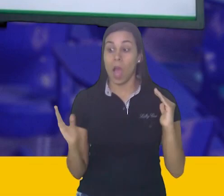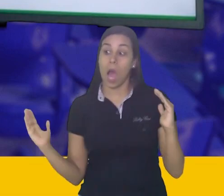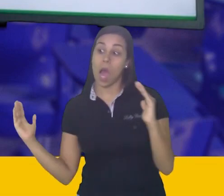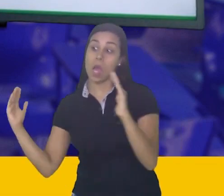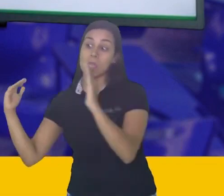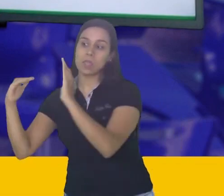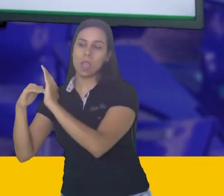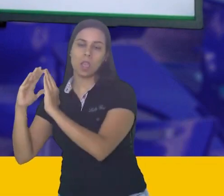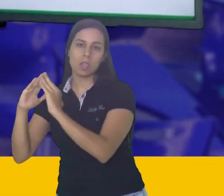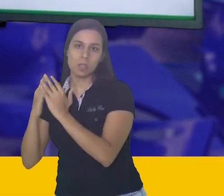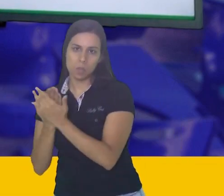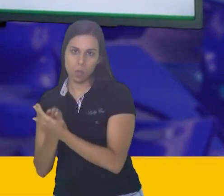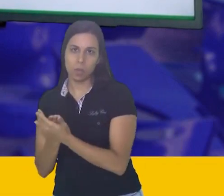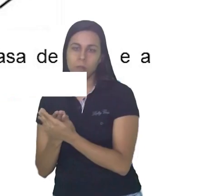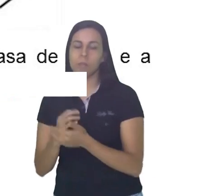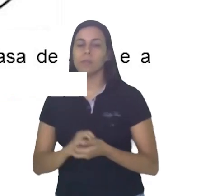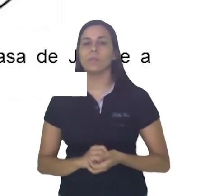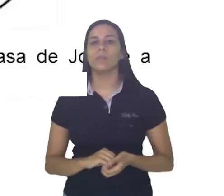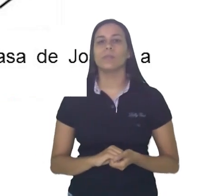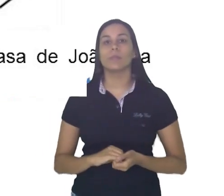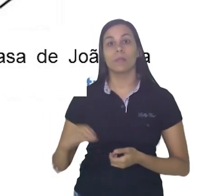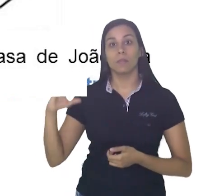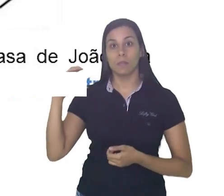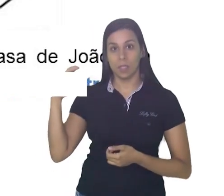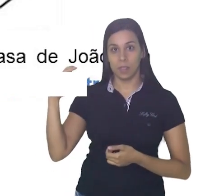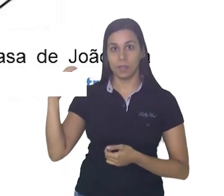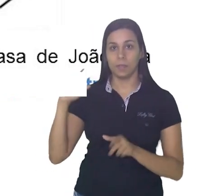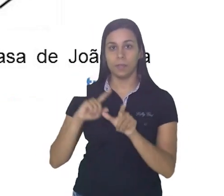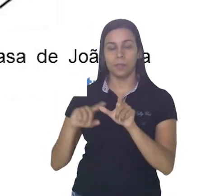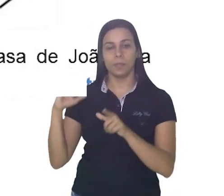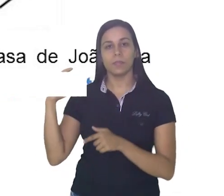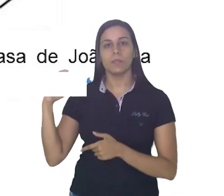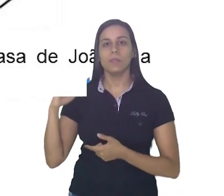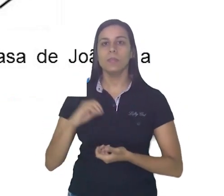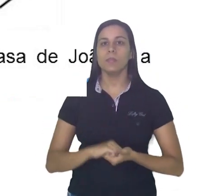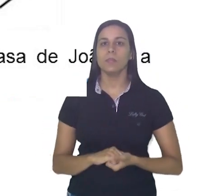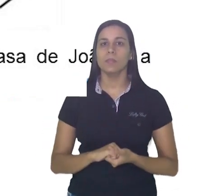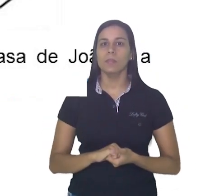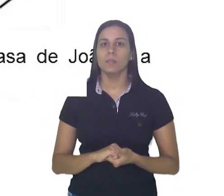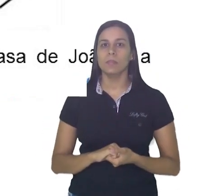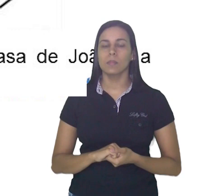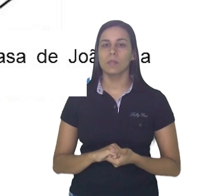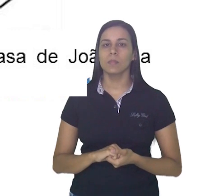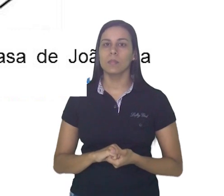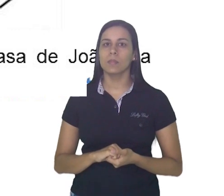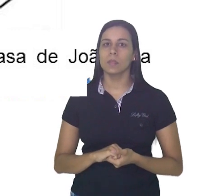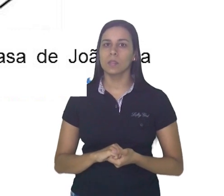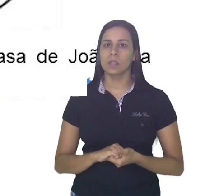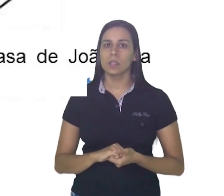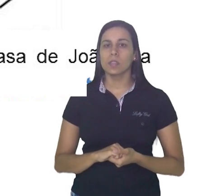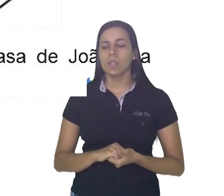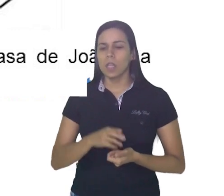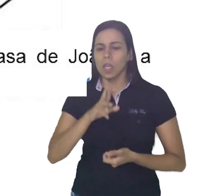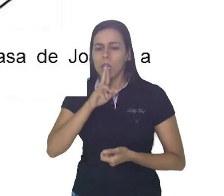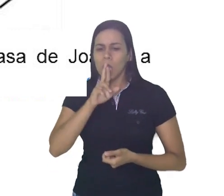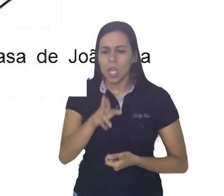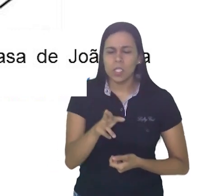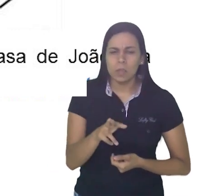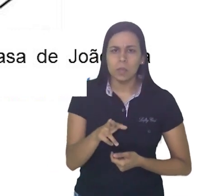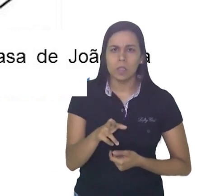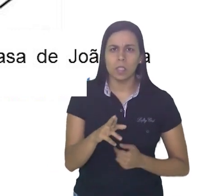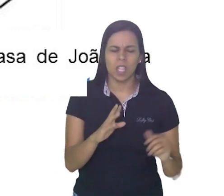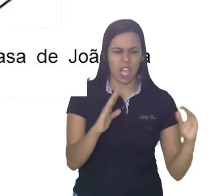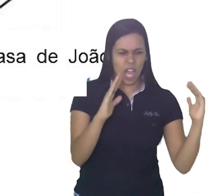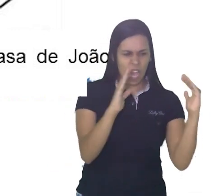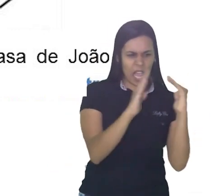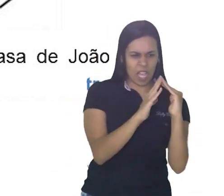sua escola. Vamos à letra C? Letra C. Agora responda em seu caderno. Qual a distância